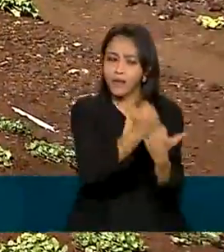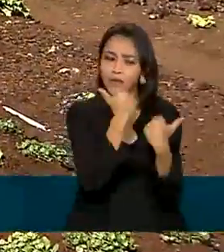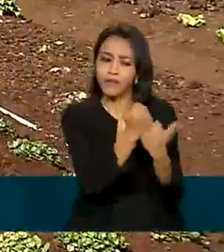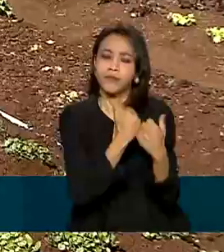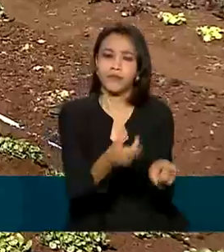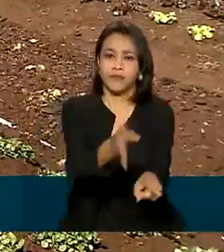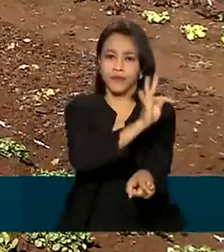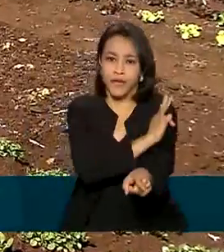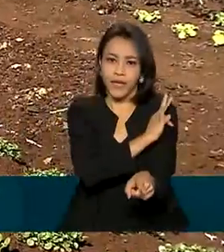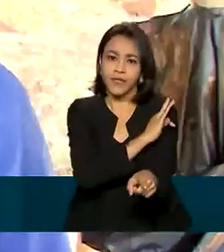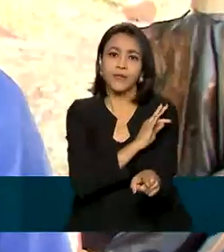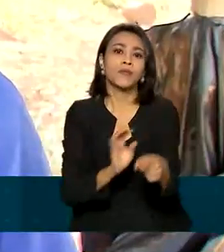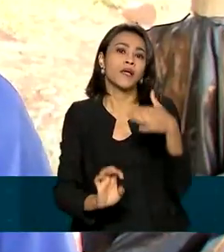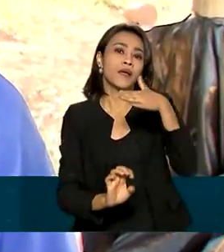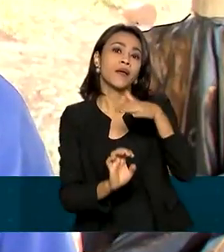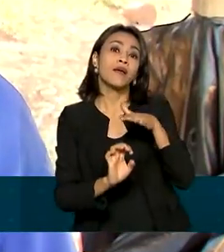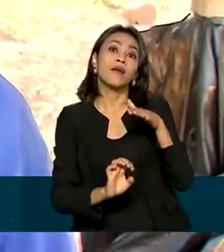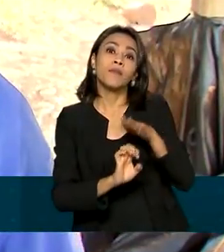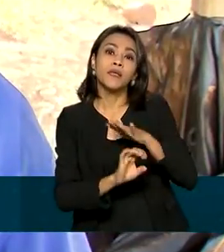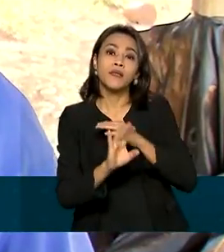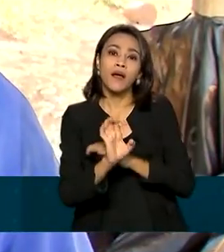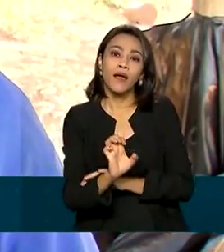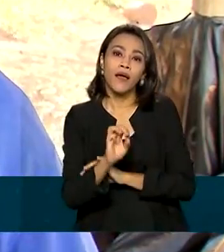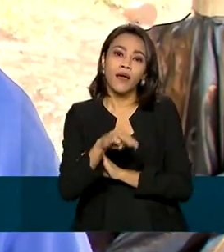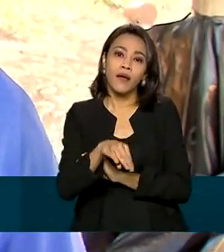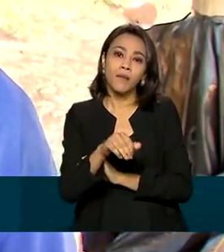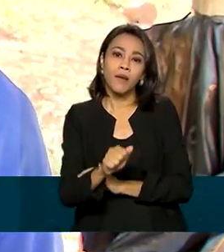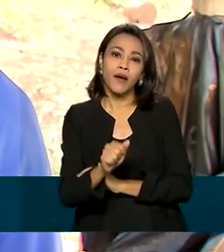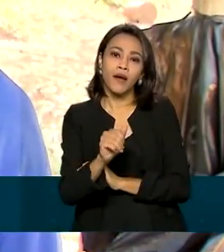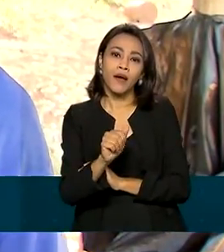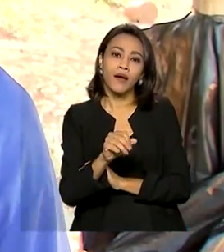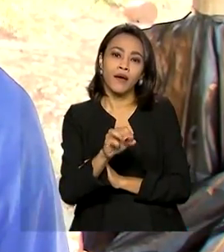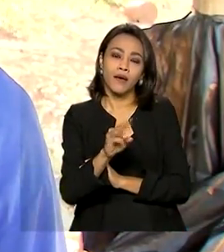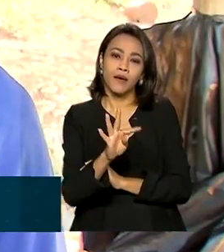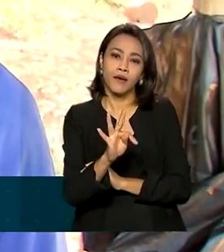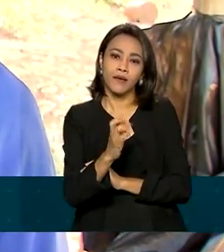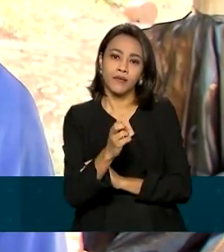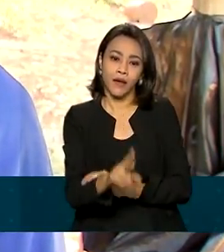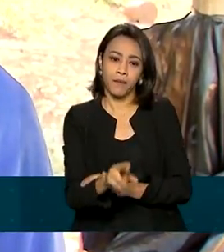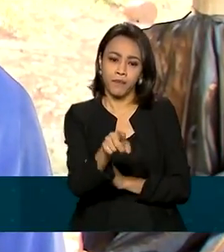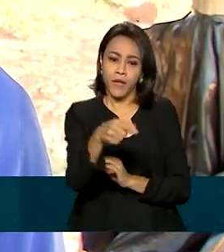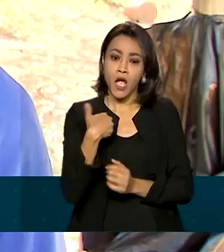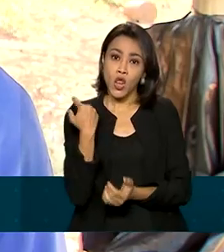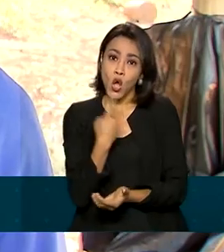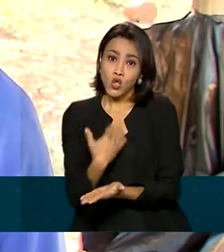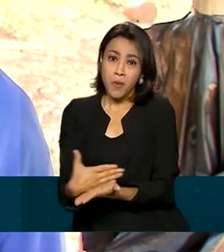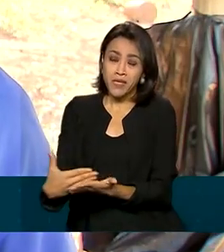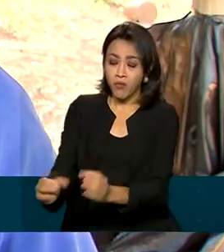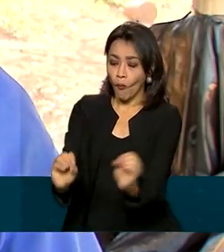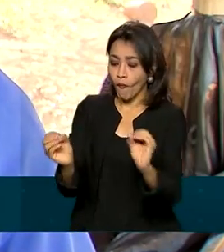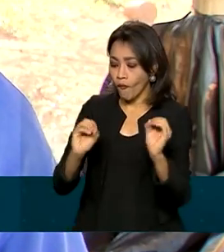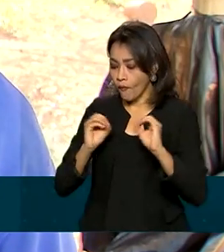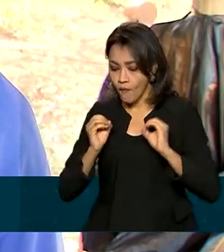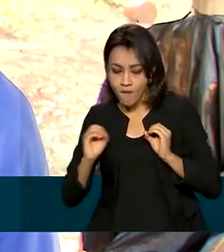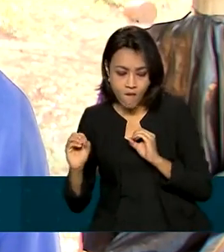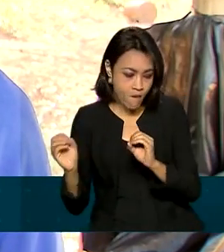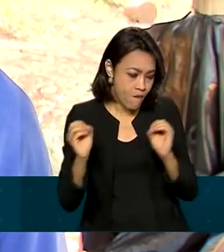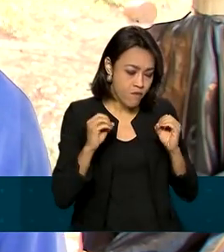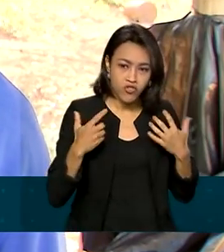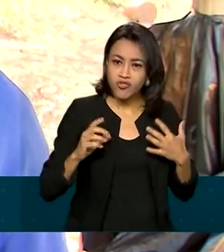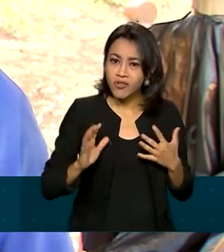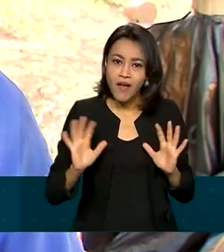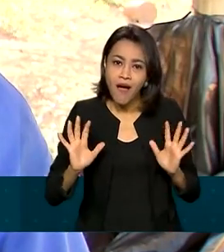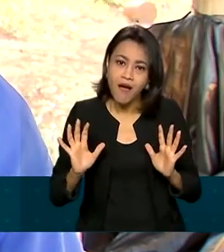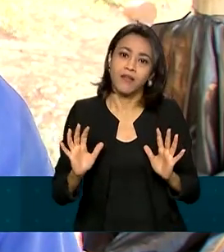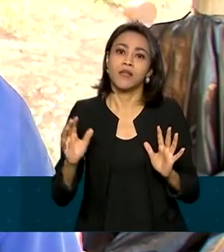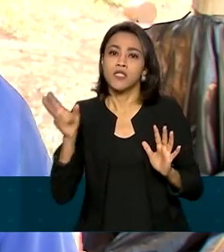técnica da EMATER. A gente começou aqui sem nada, sem nada, sem nada. Aí foi mexendo, mexendo e a gente procurando ele e tudo,